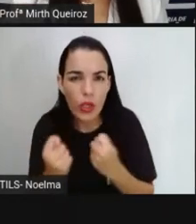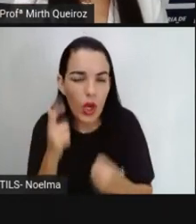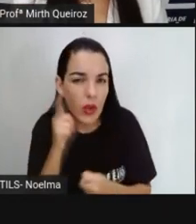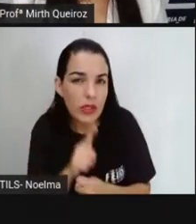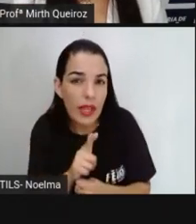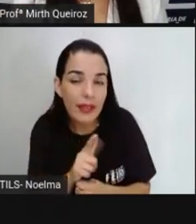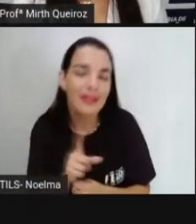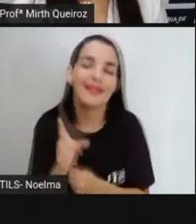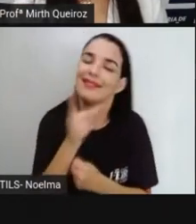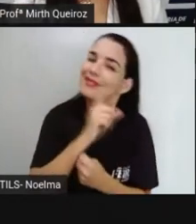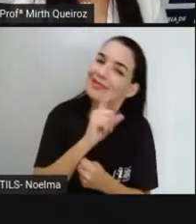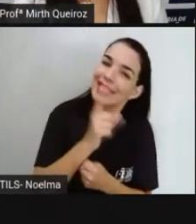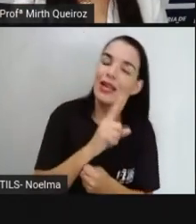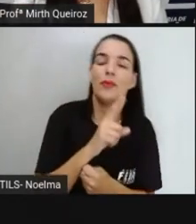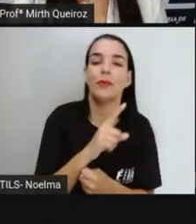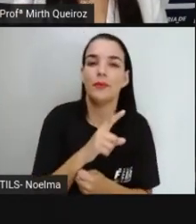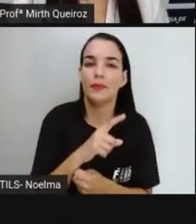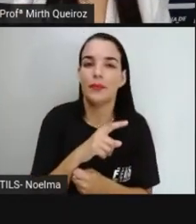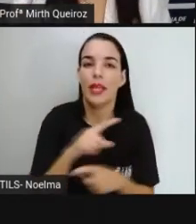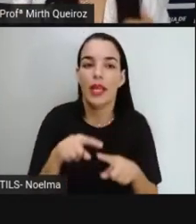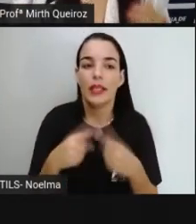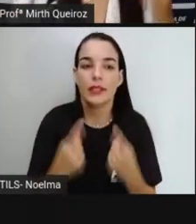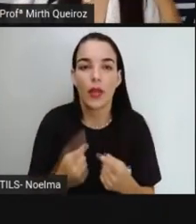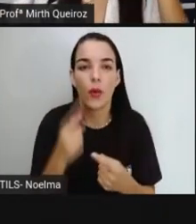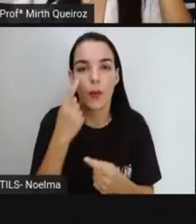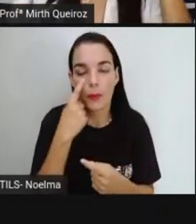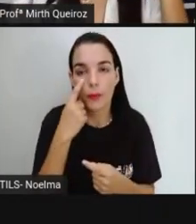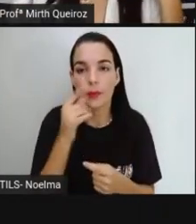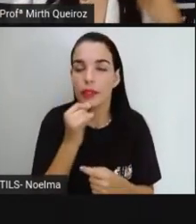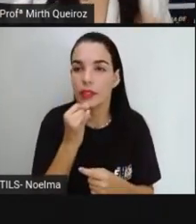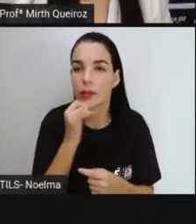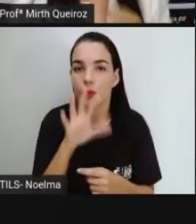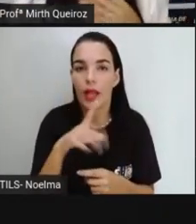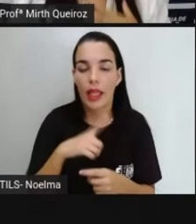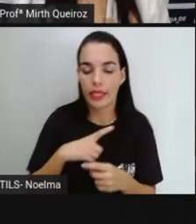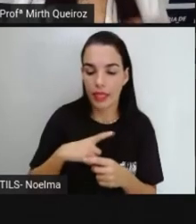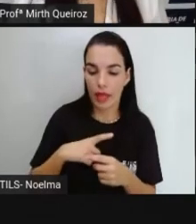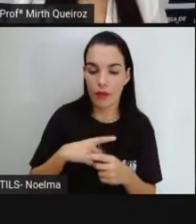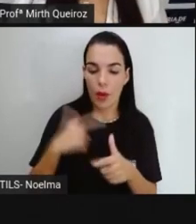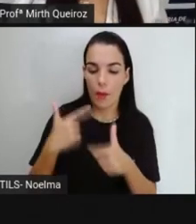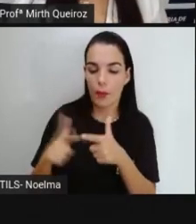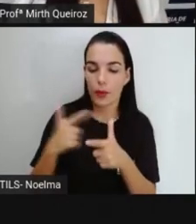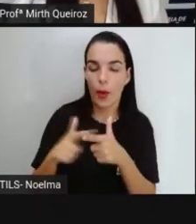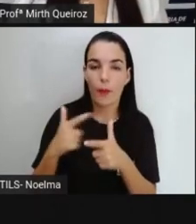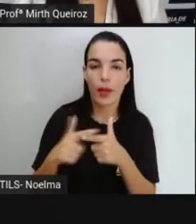está Sobre o seu controle Houve um problema Na sintonização